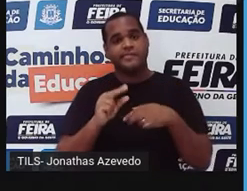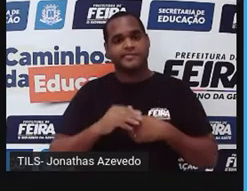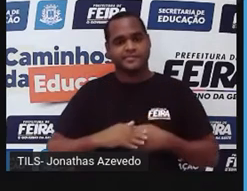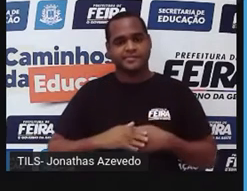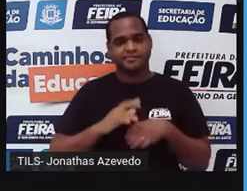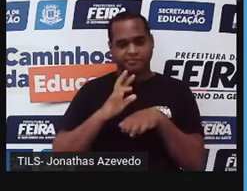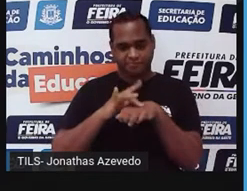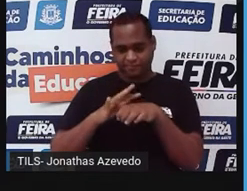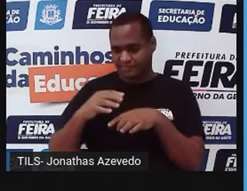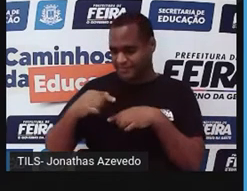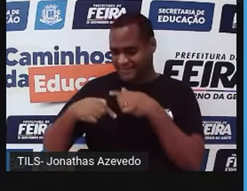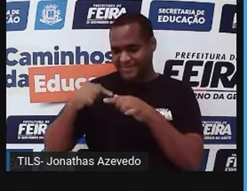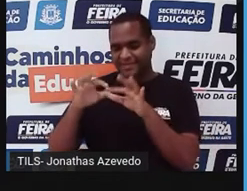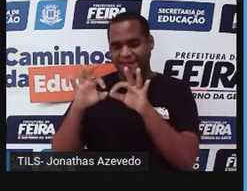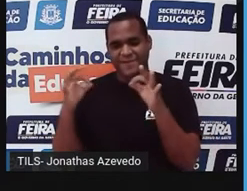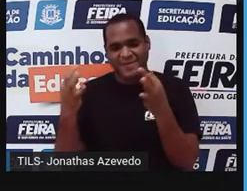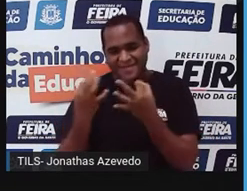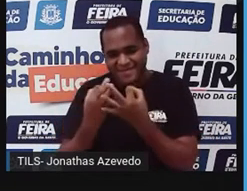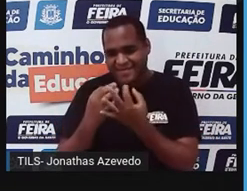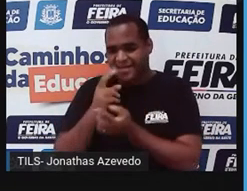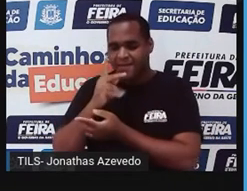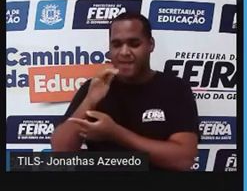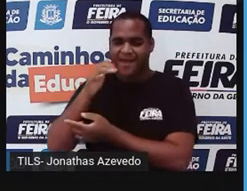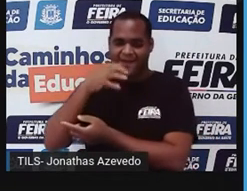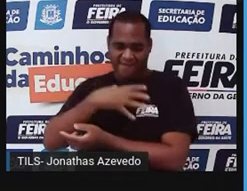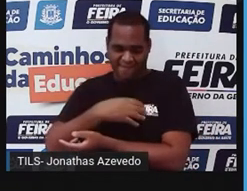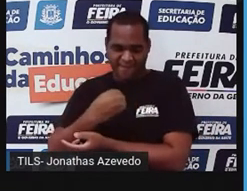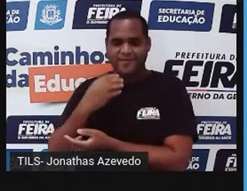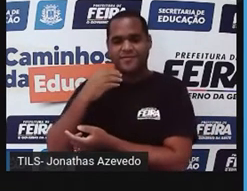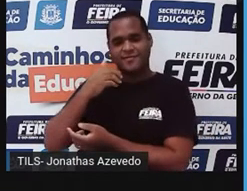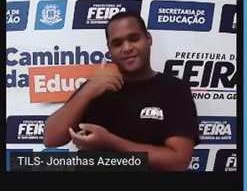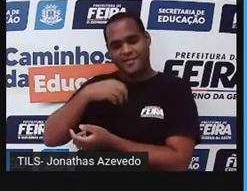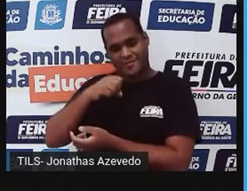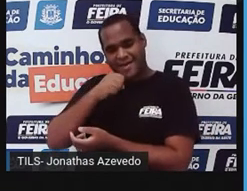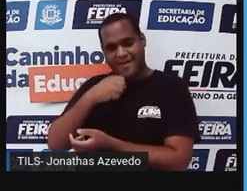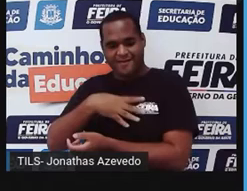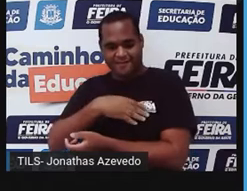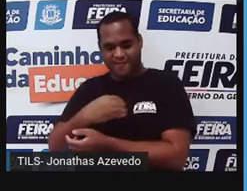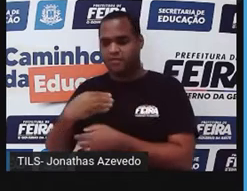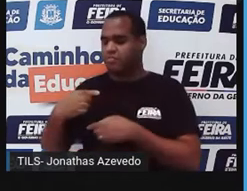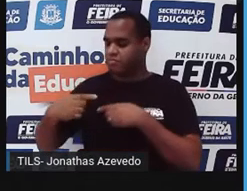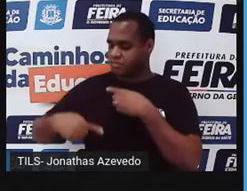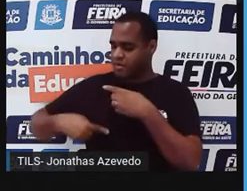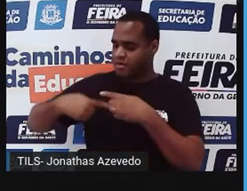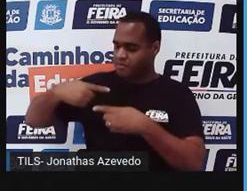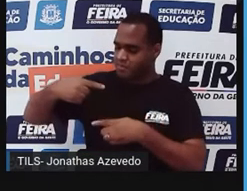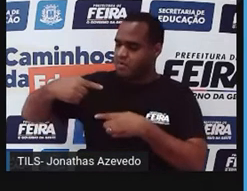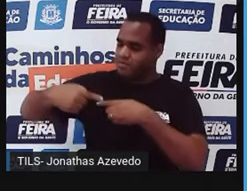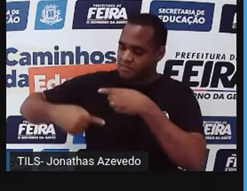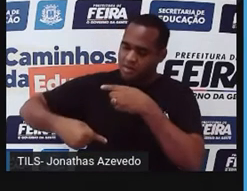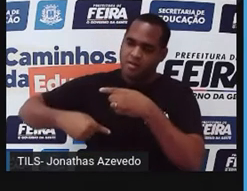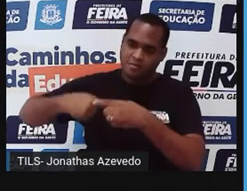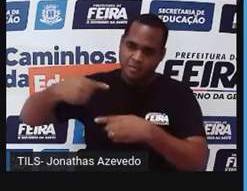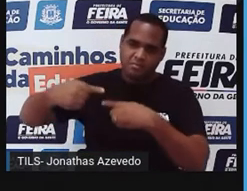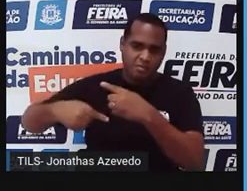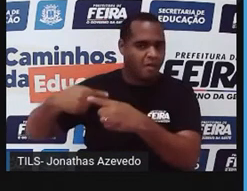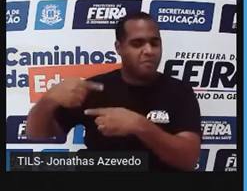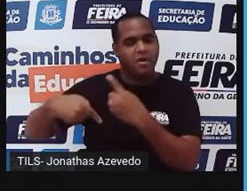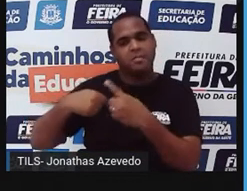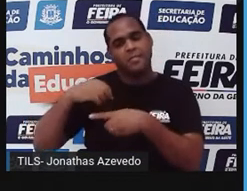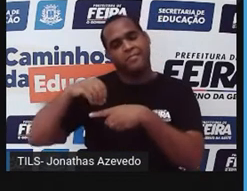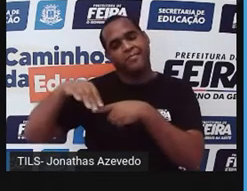é uma doença hereditária porque ela passa de pai pra filho, né, de mãe pra filho, né, passa de uma geração para a geração seguinte.